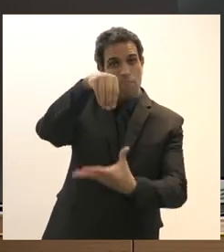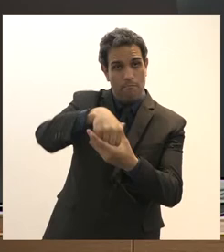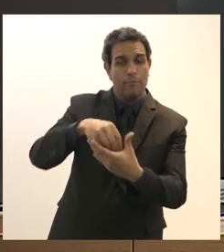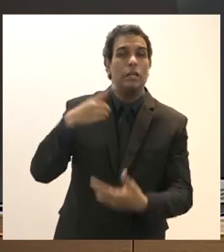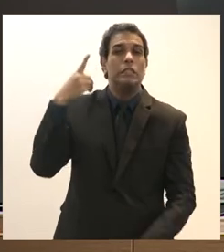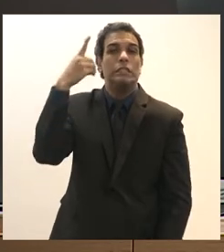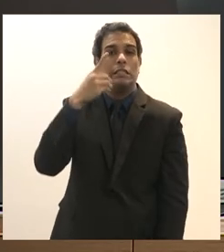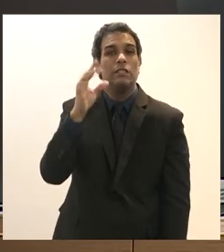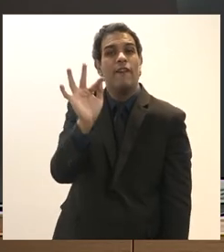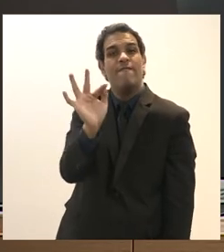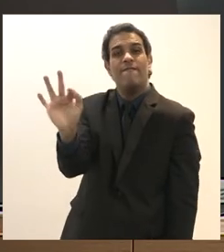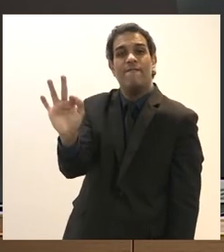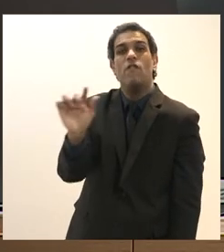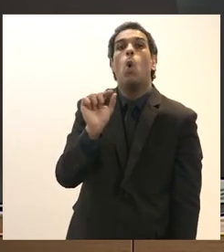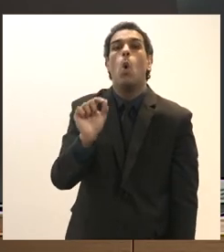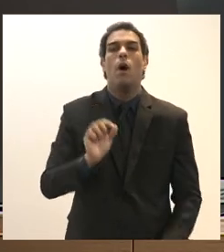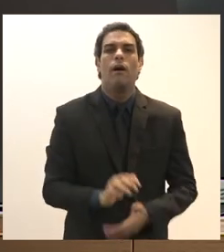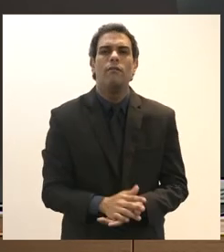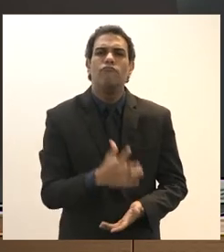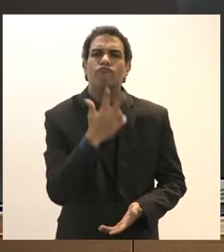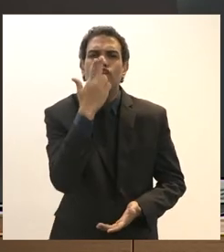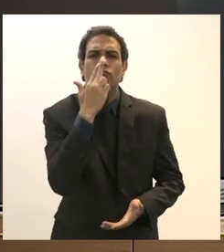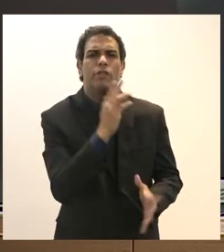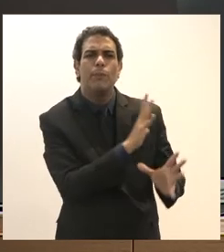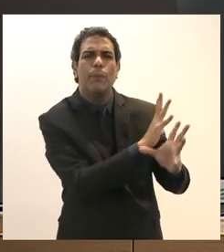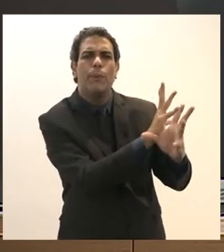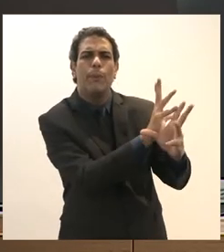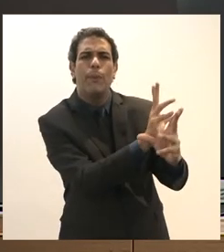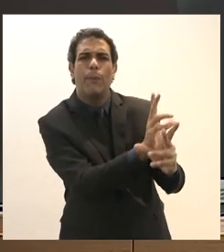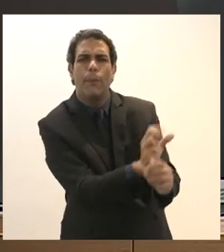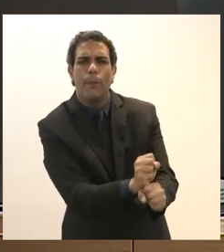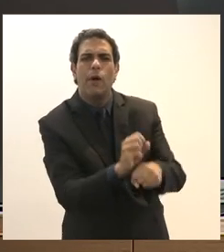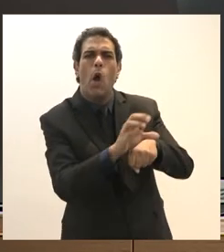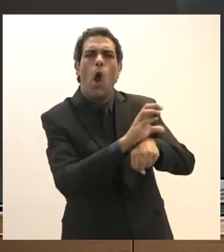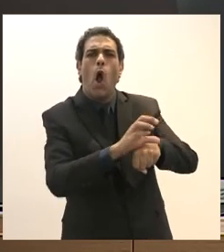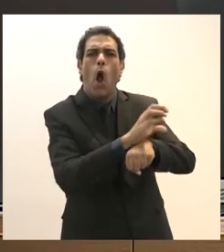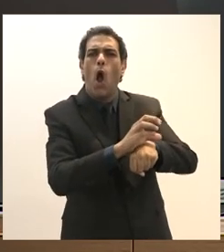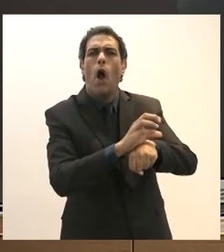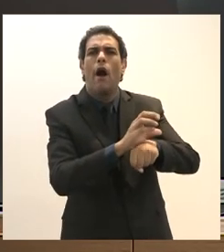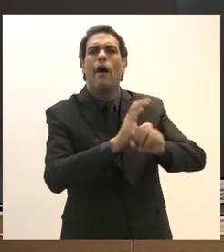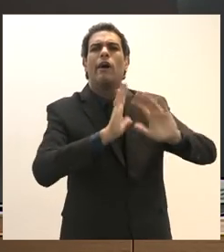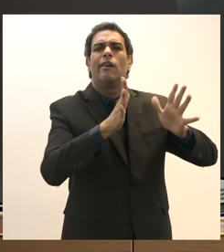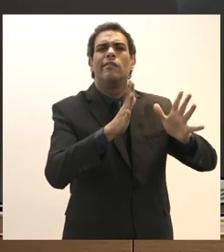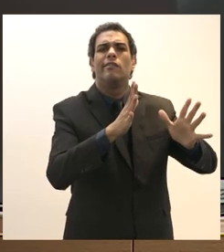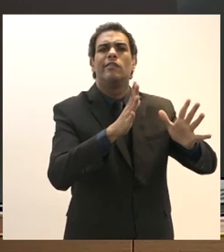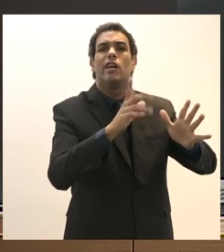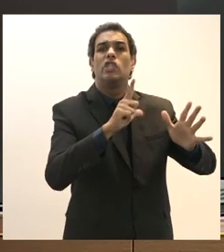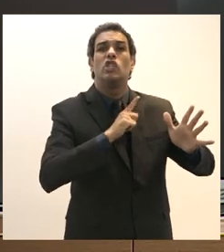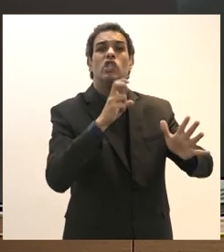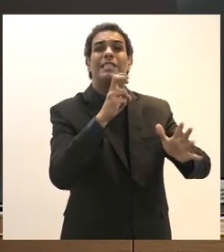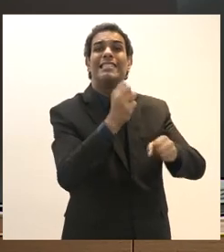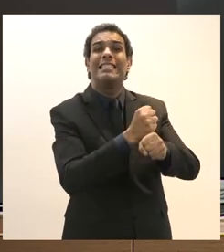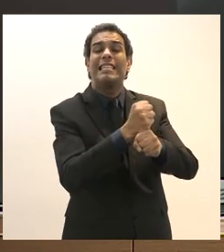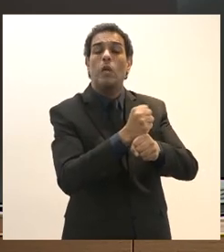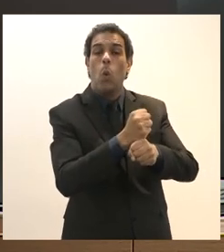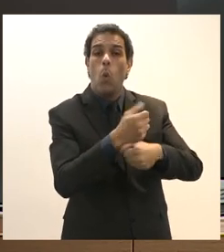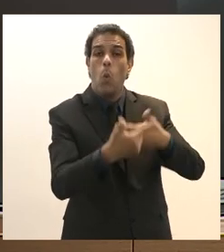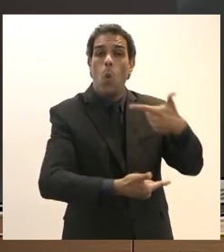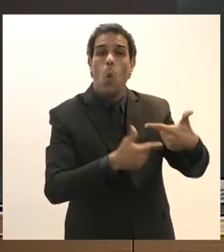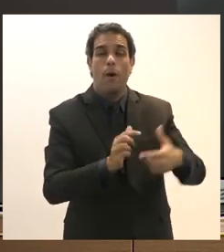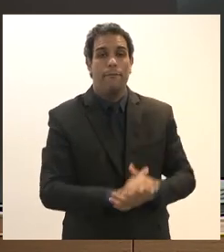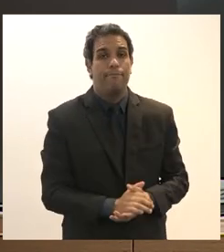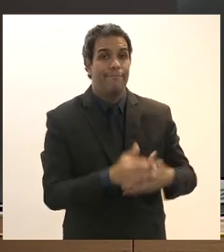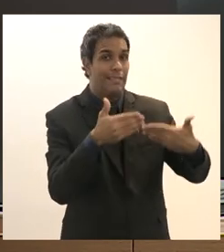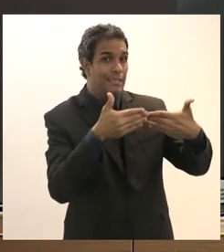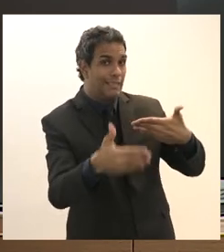uma tentativa de revisão constitucional que a Constituição já tinha completado cinco anos então a partir do quinto